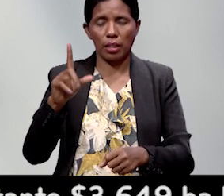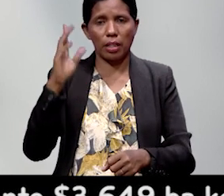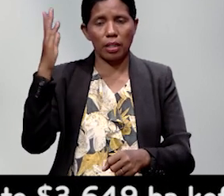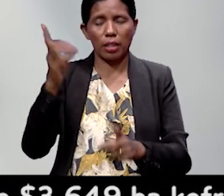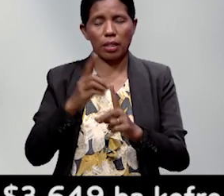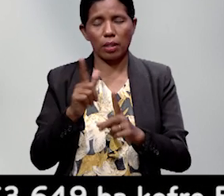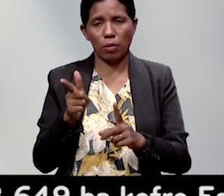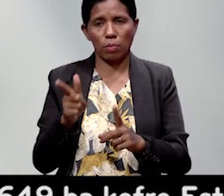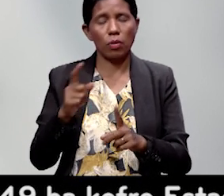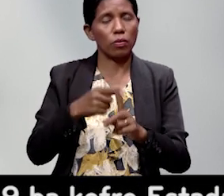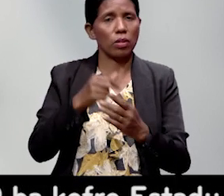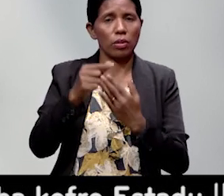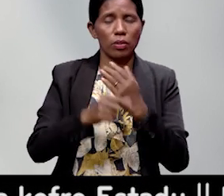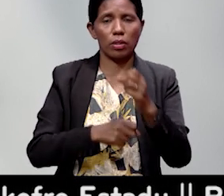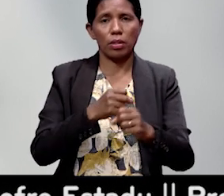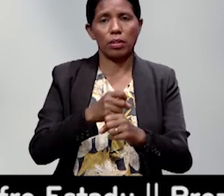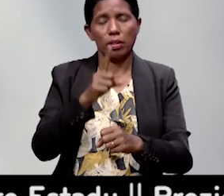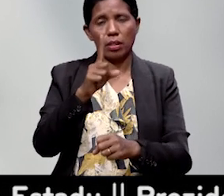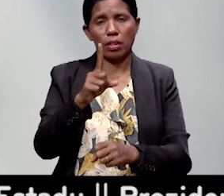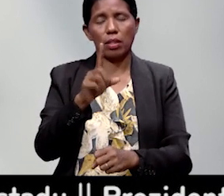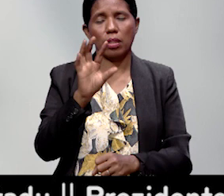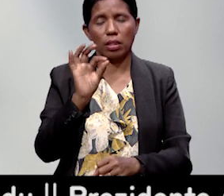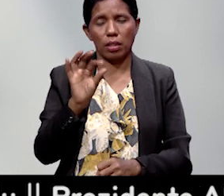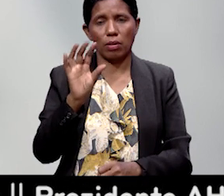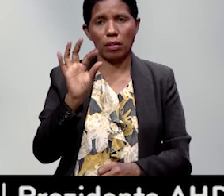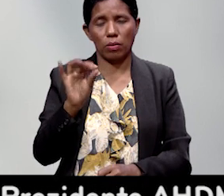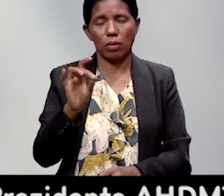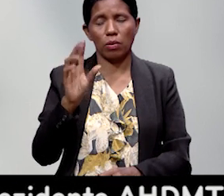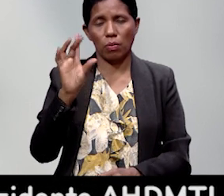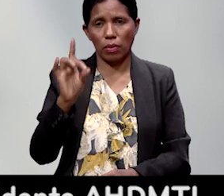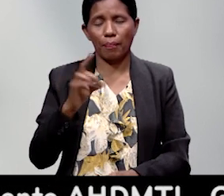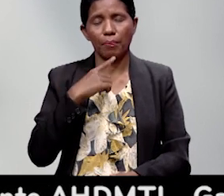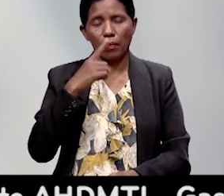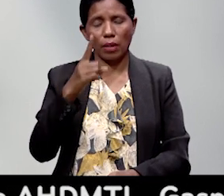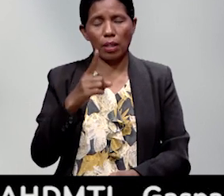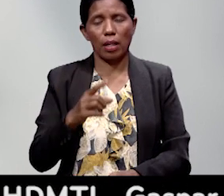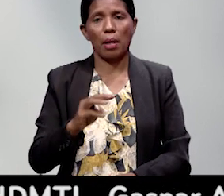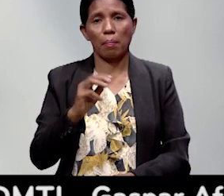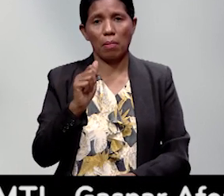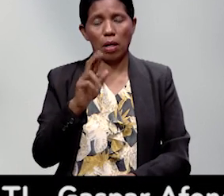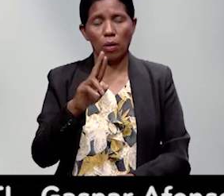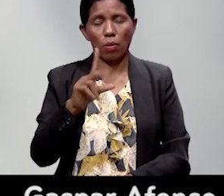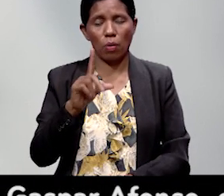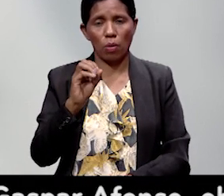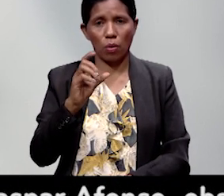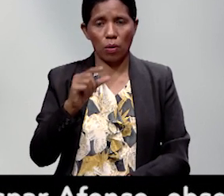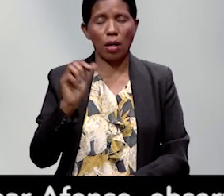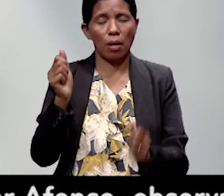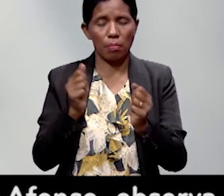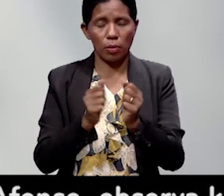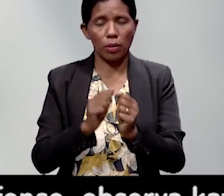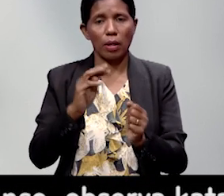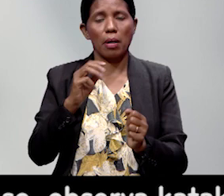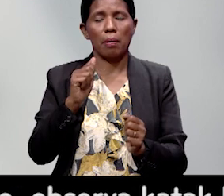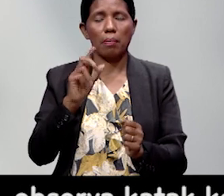ida atusia walau nuluresing sia mauloko hamuto com o marciano García da Silva,